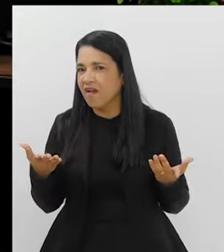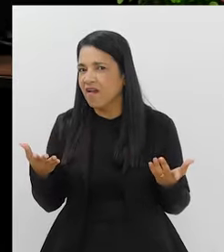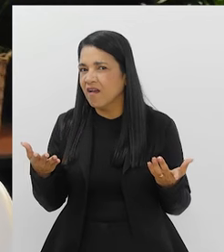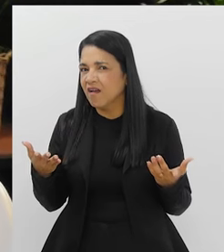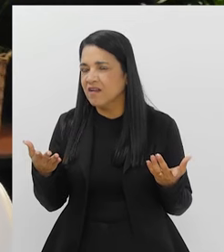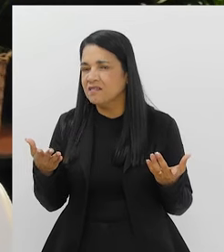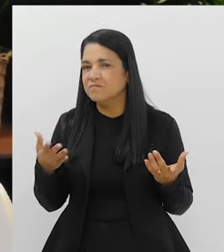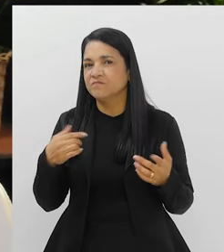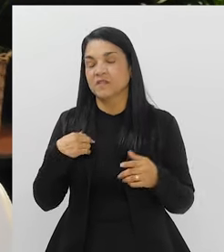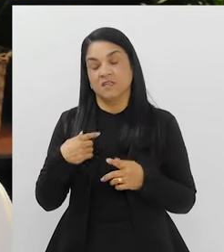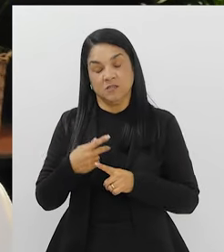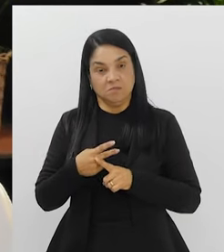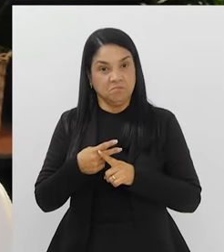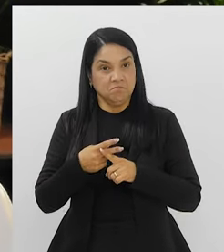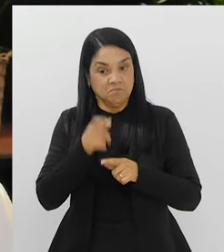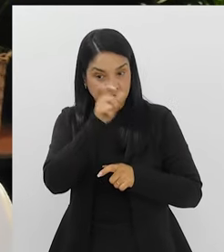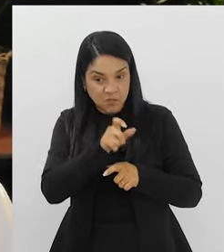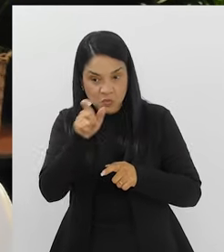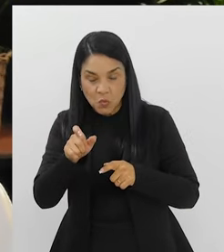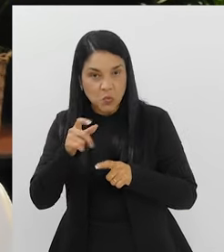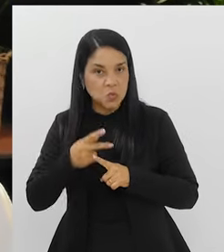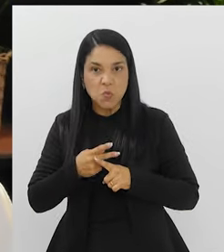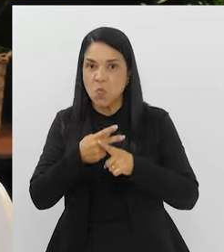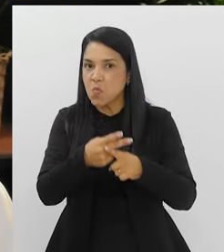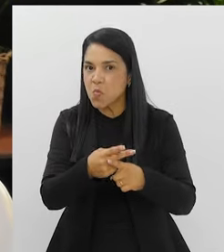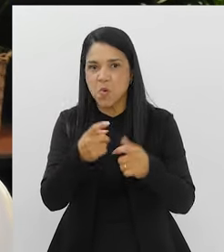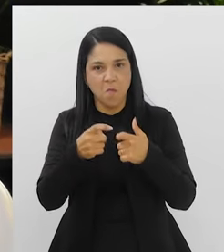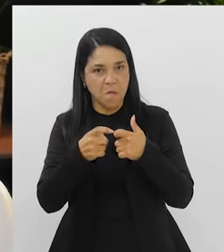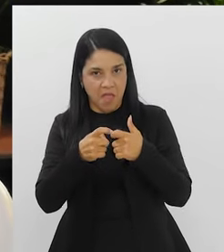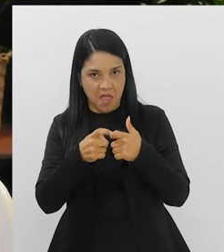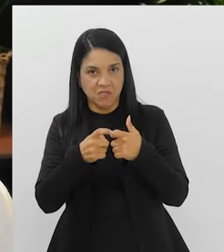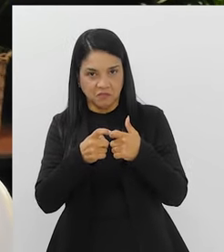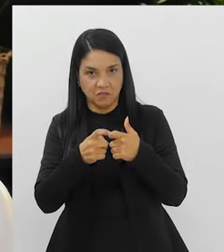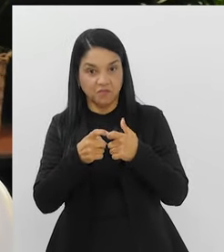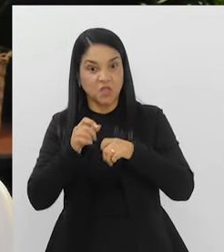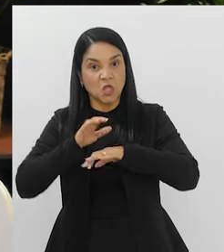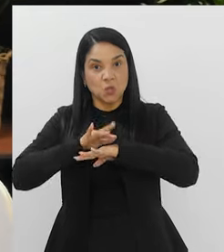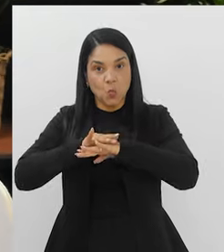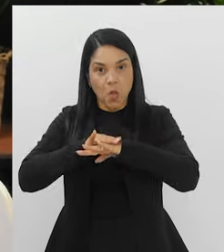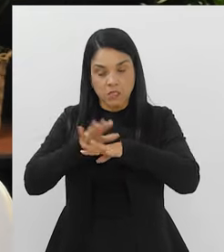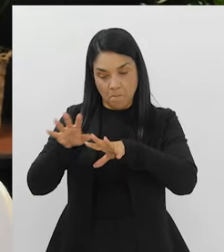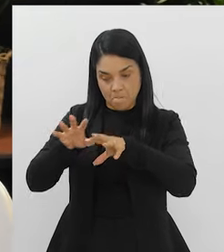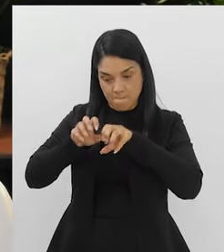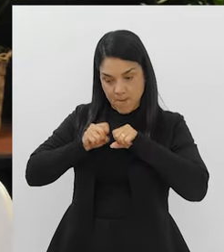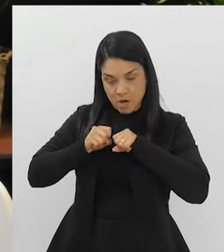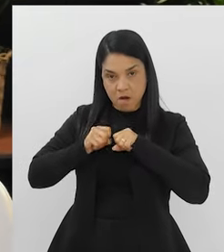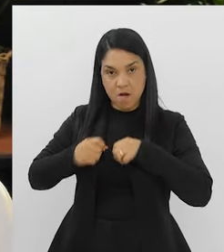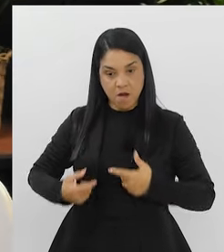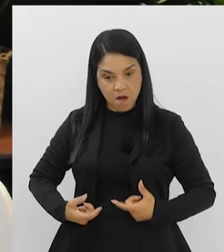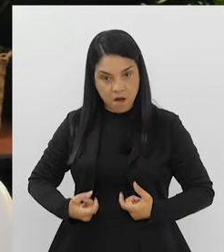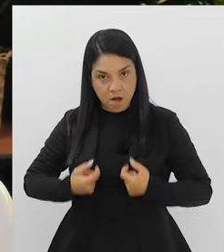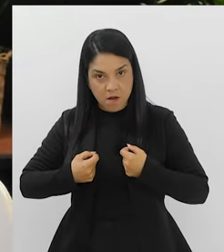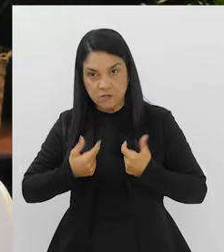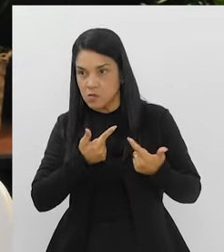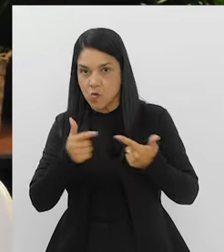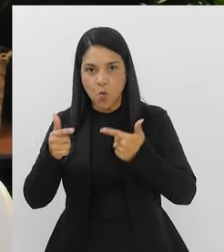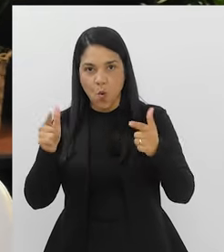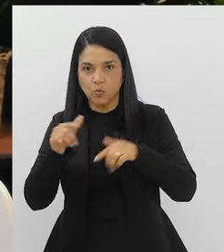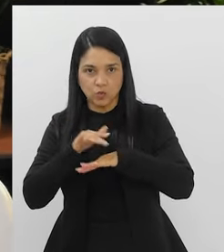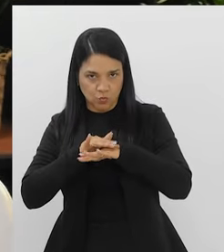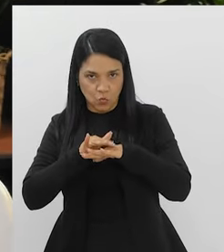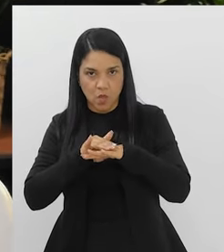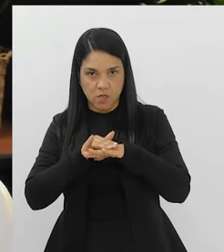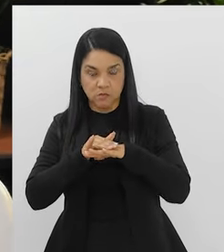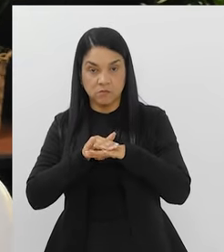Não, e acaba que as pessoas não procuram o médico, desenvolvem doenças, não só o câncer, mas outro tipo de doença que acaba